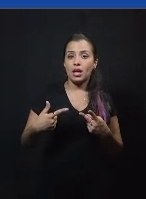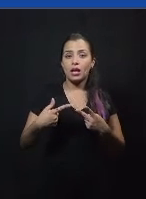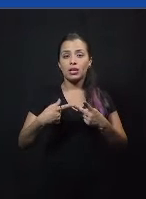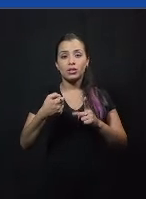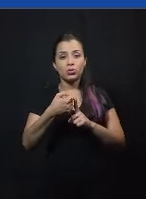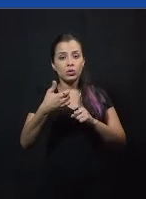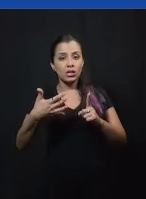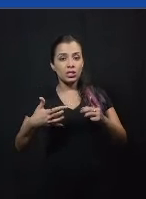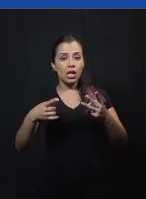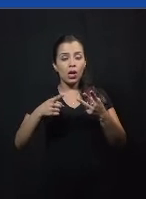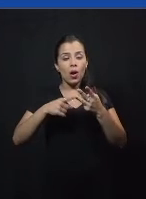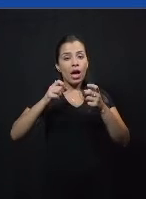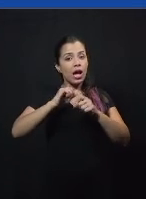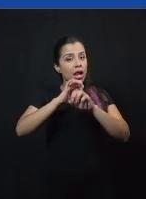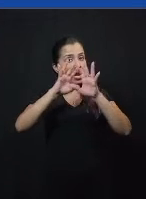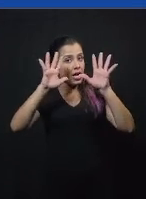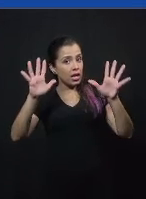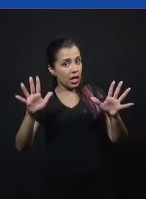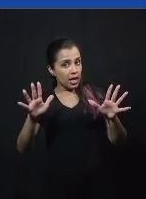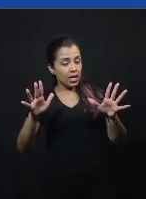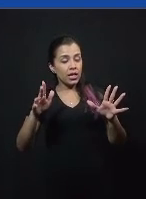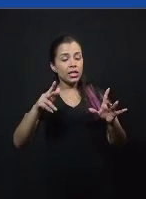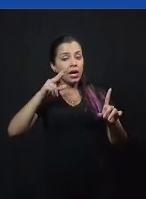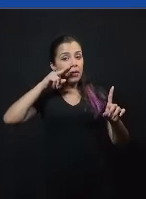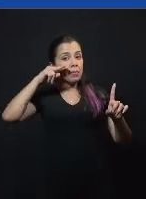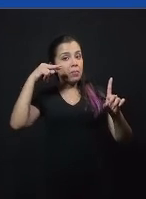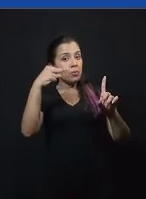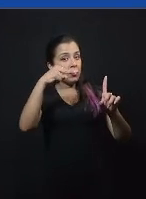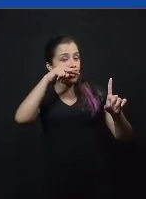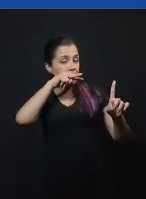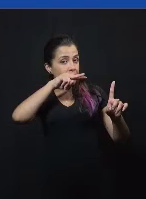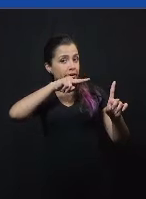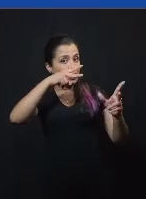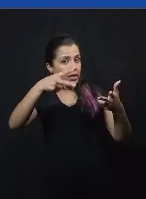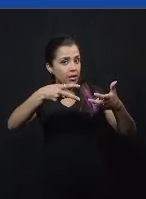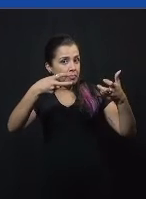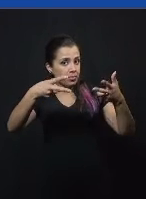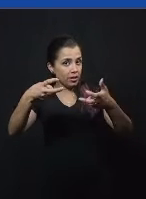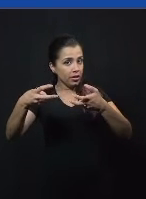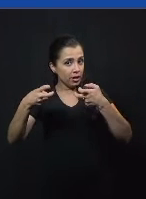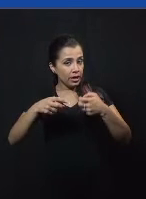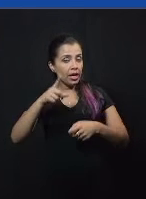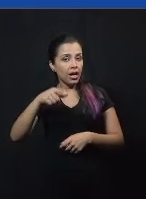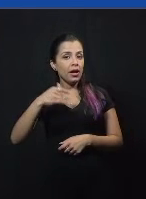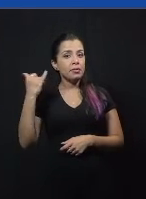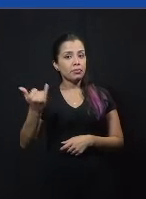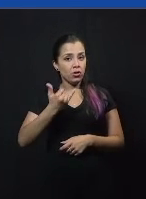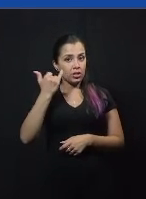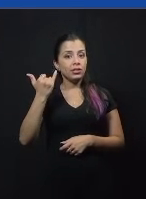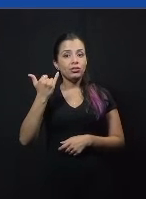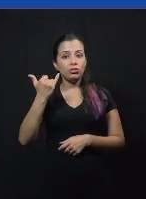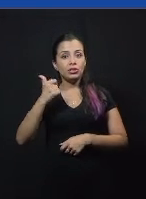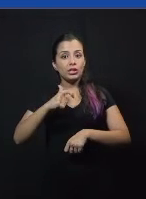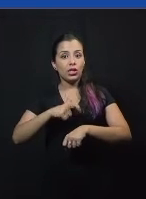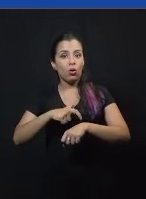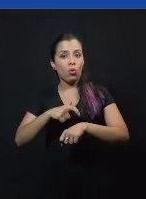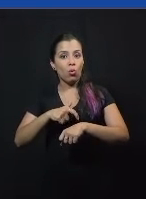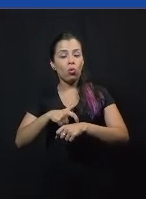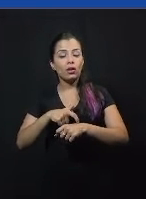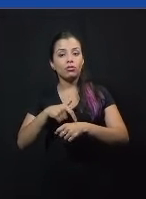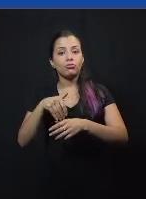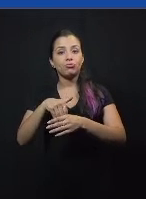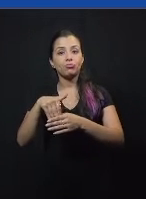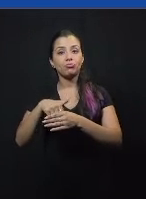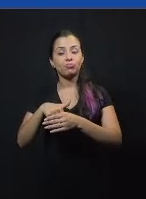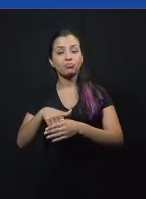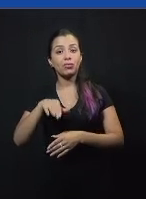clareza de pontos de vista, que é fundamental, que são muito úteis no processo eleitoral e governamental. Mas antes de seguir com a minha